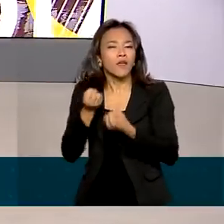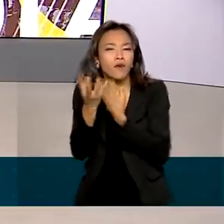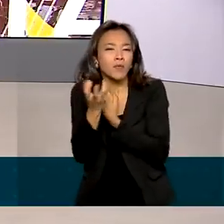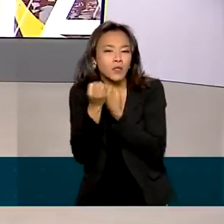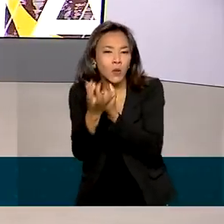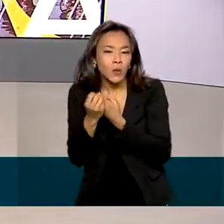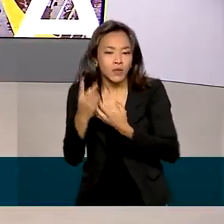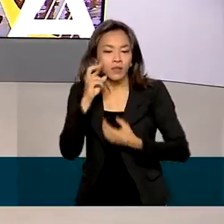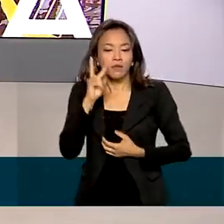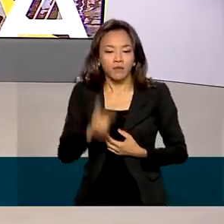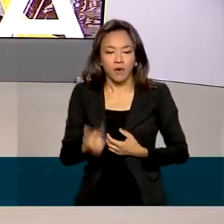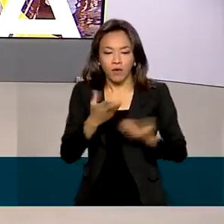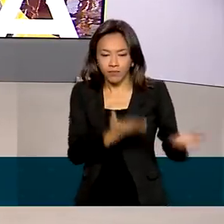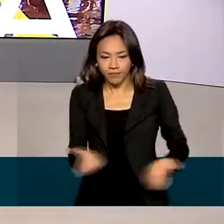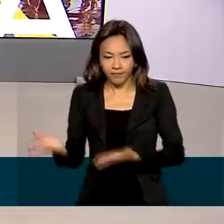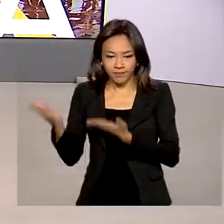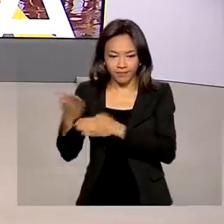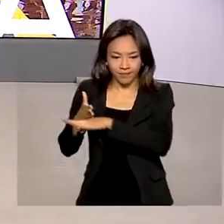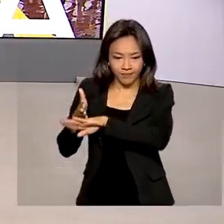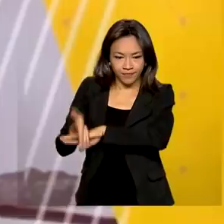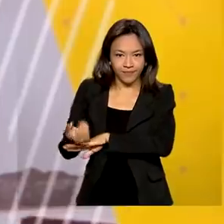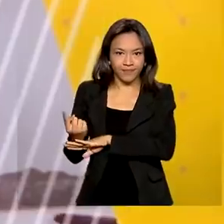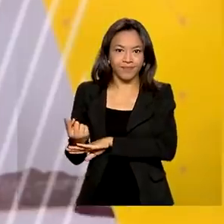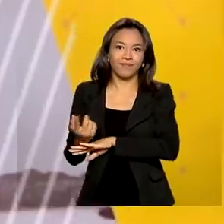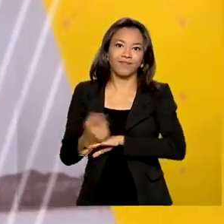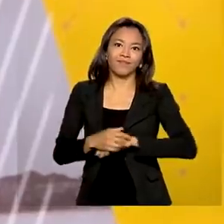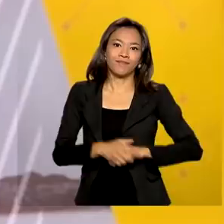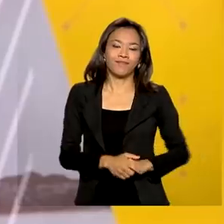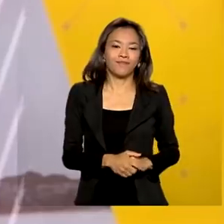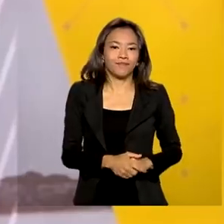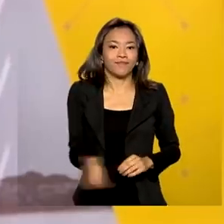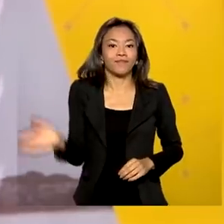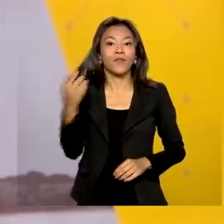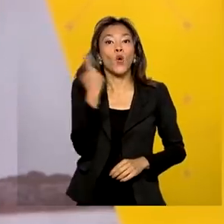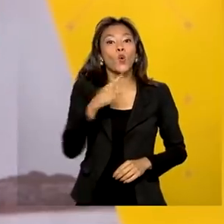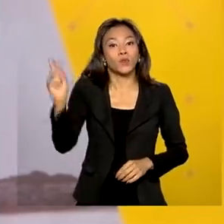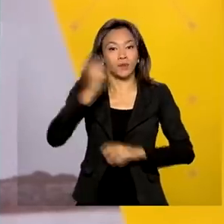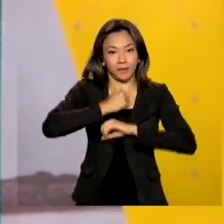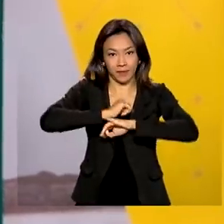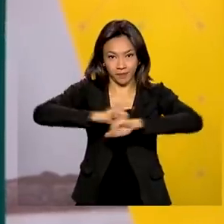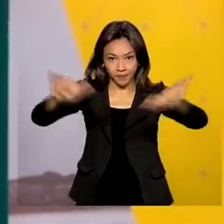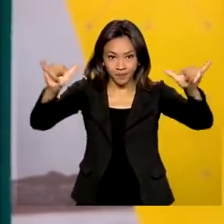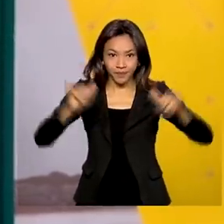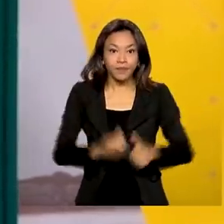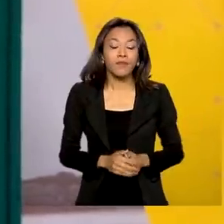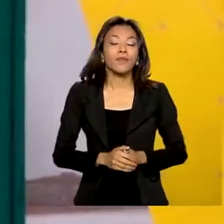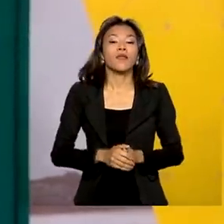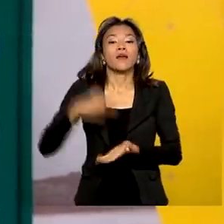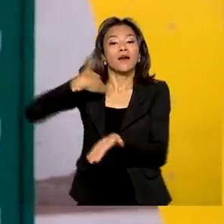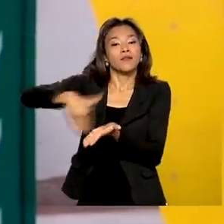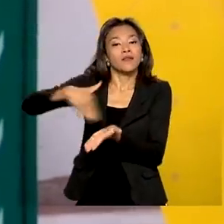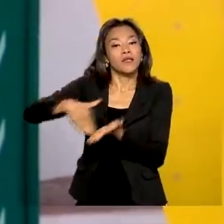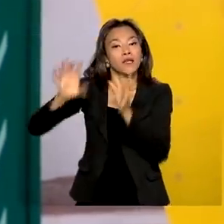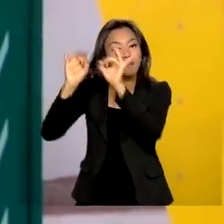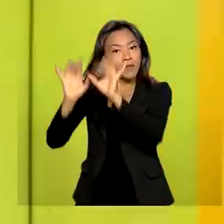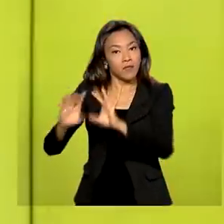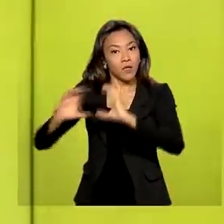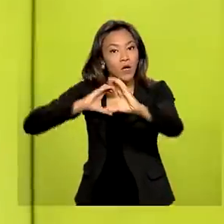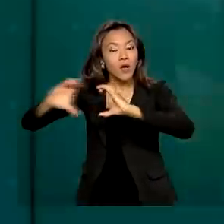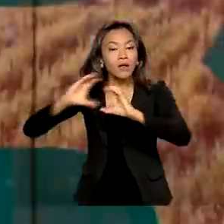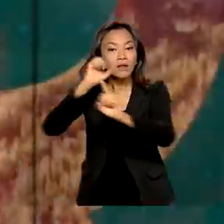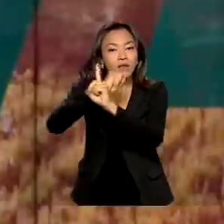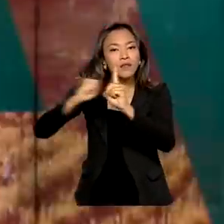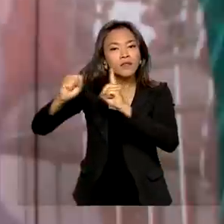acessar esse endereço que aparece aí na sua tela. E uma última informação. A Secretaria Especial de Comunicação Social